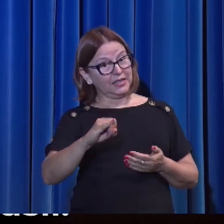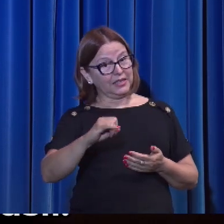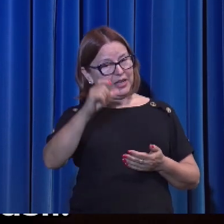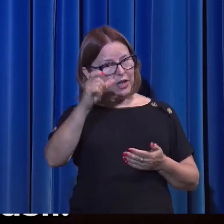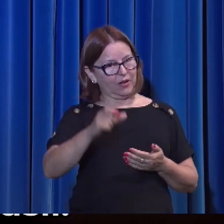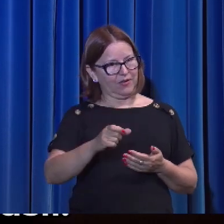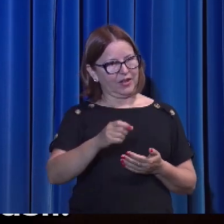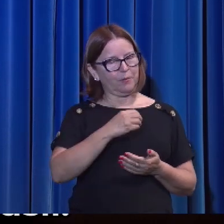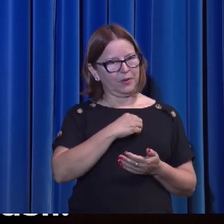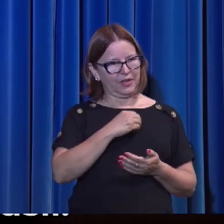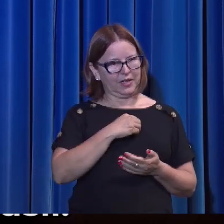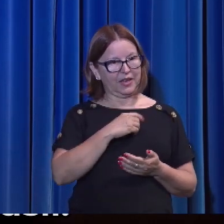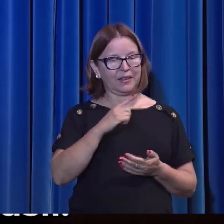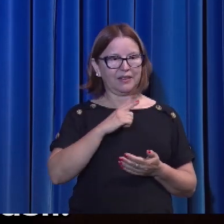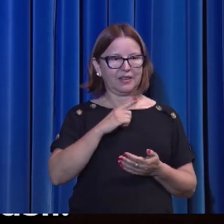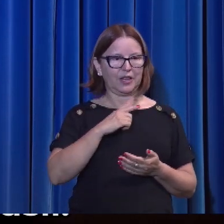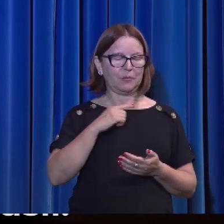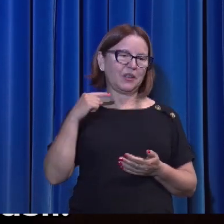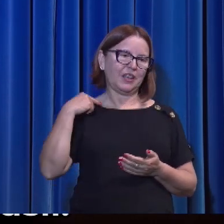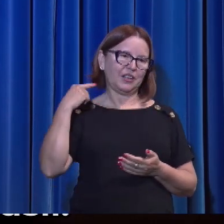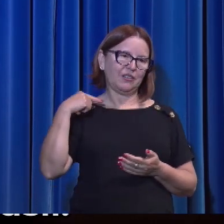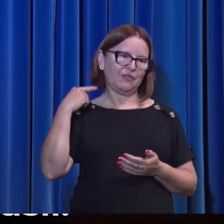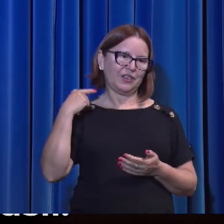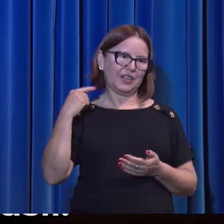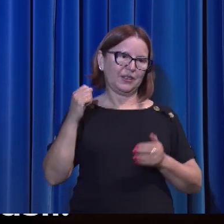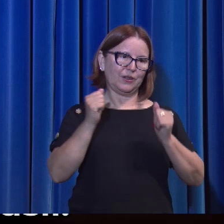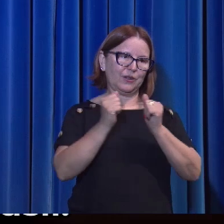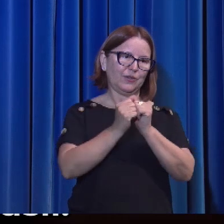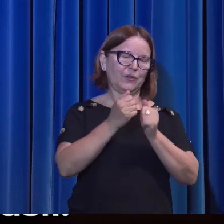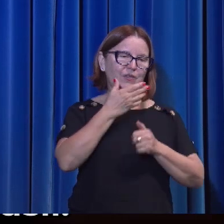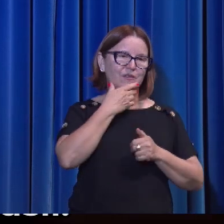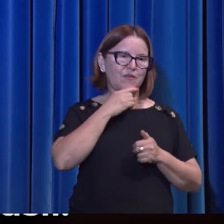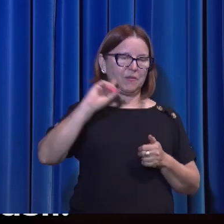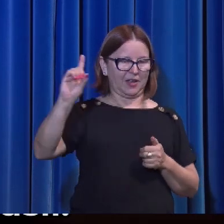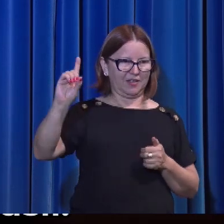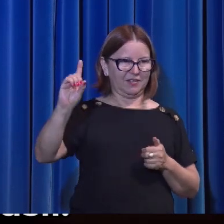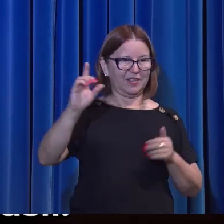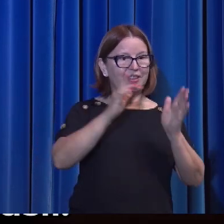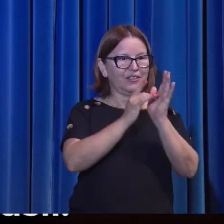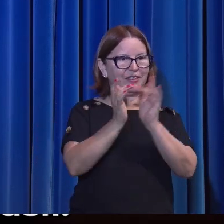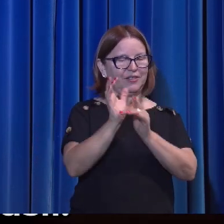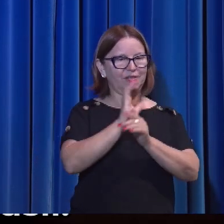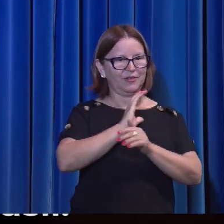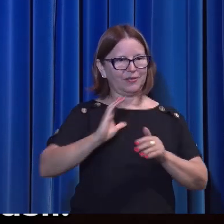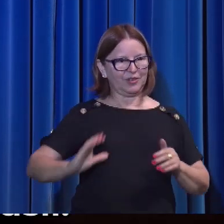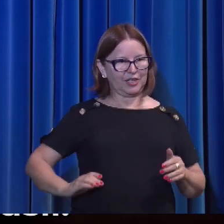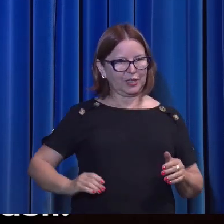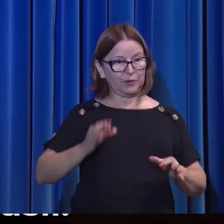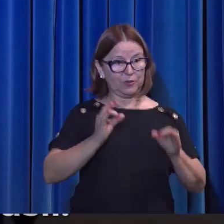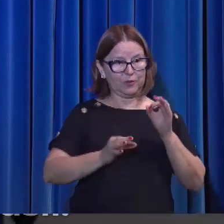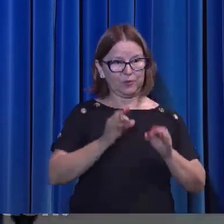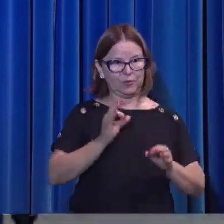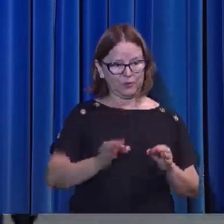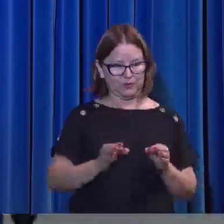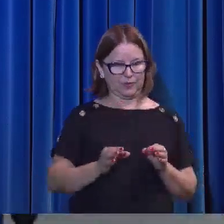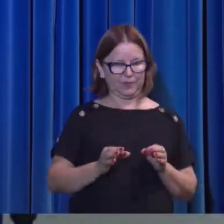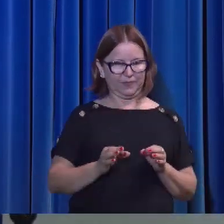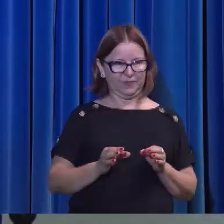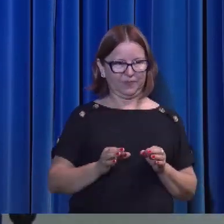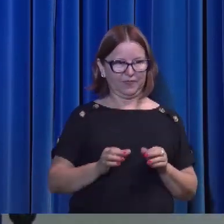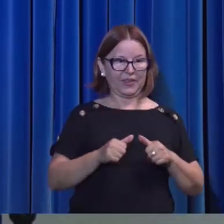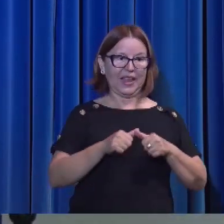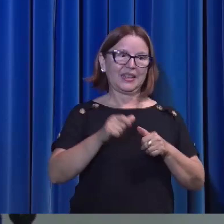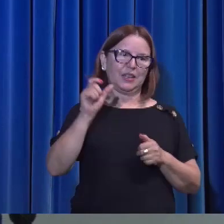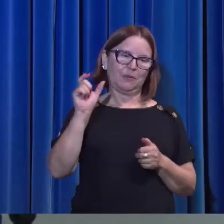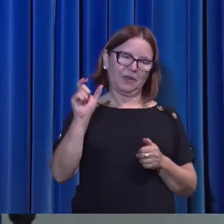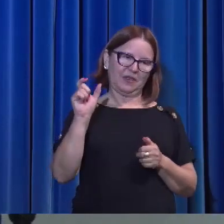pecar, Se advogado junto ao Pai, Jesus Cristo, o justo. Esse aqui é a palavra